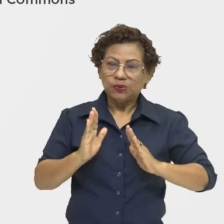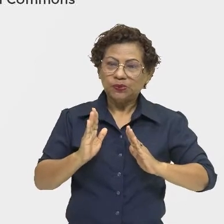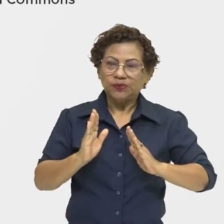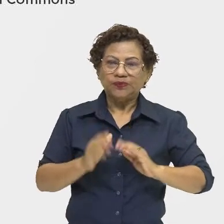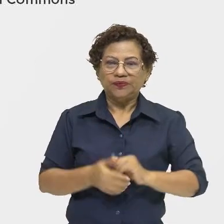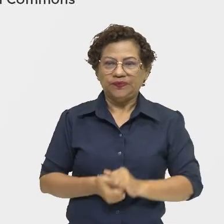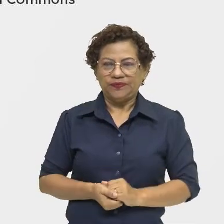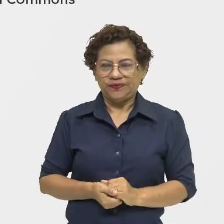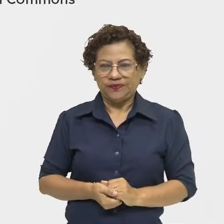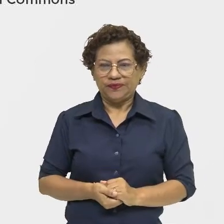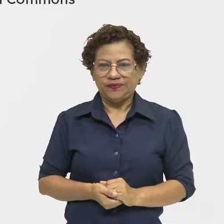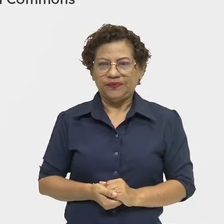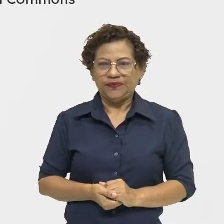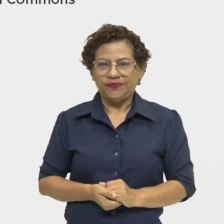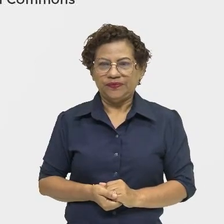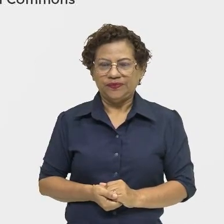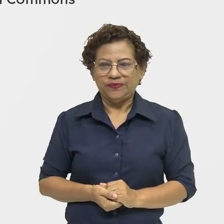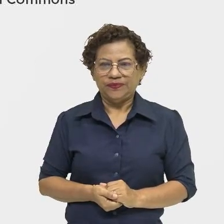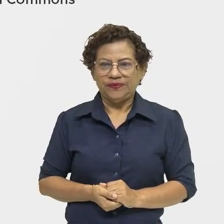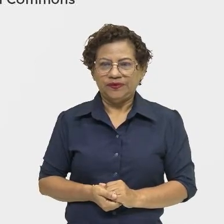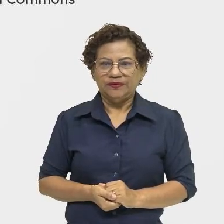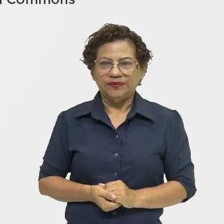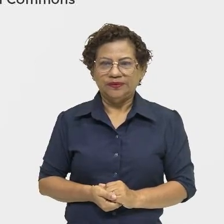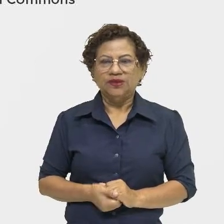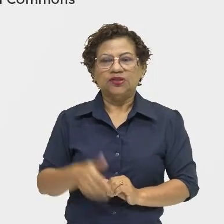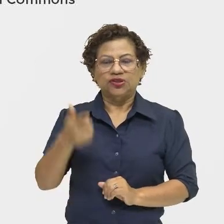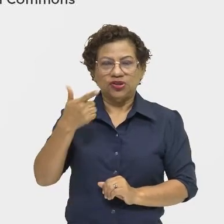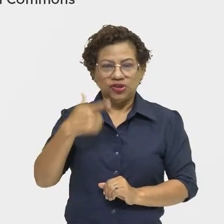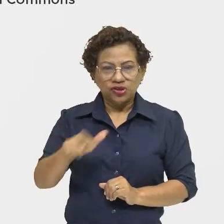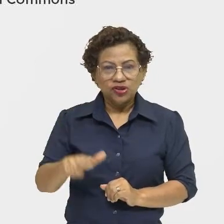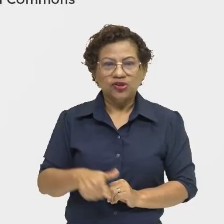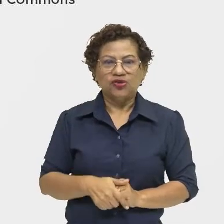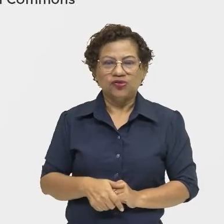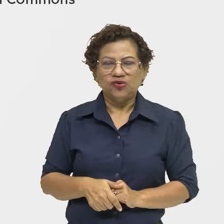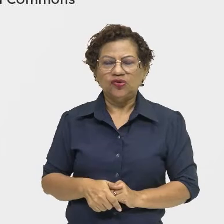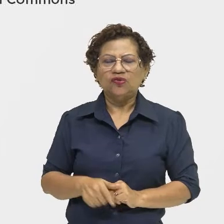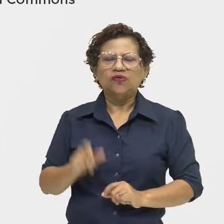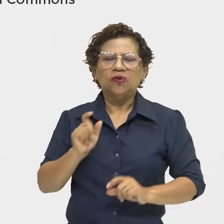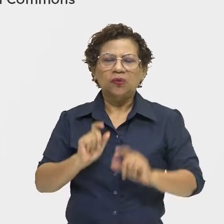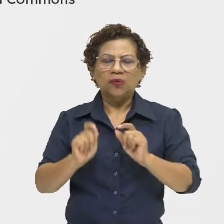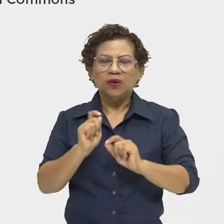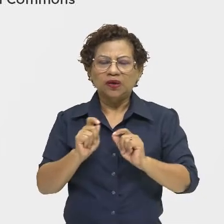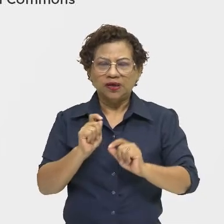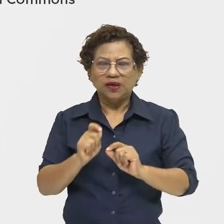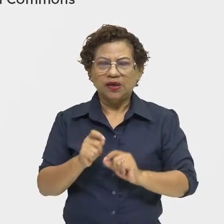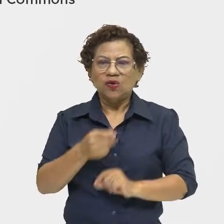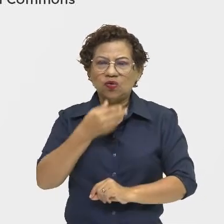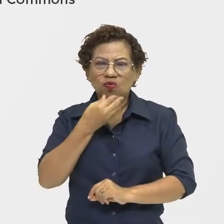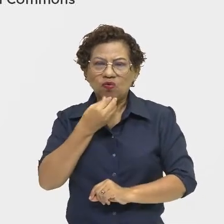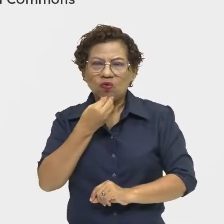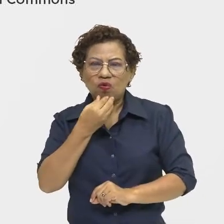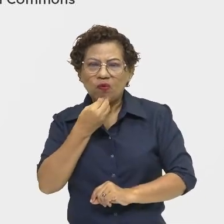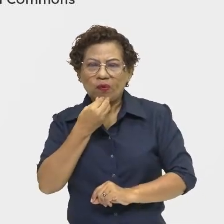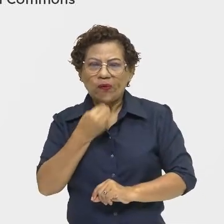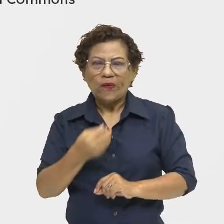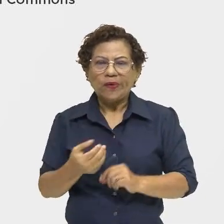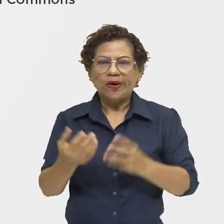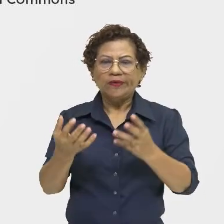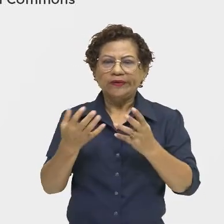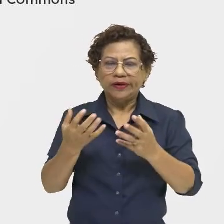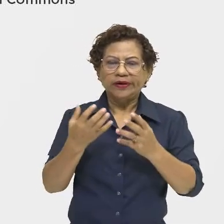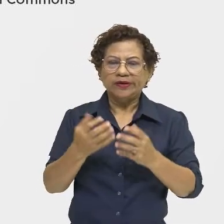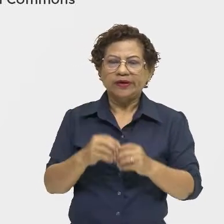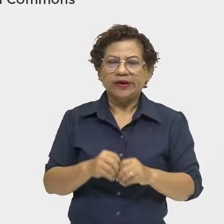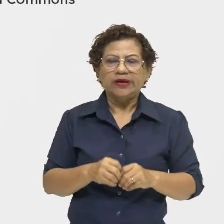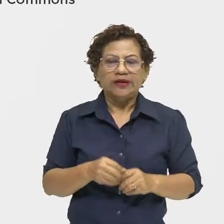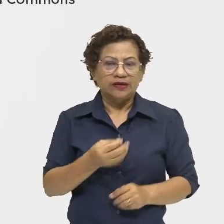o Neolítico, voltando a falar novamente, a fixação do homem do Neolítico foi garantida pelo cultivo da